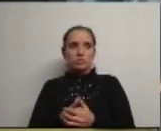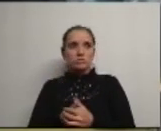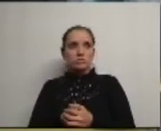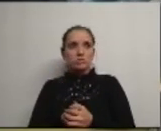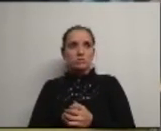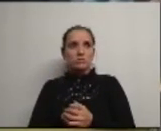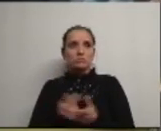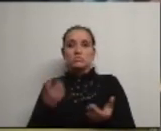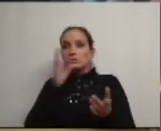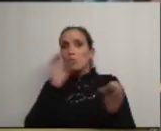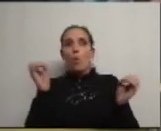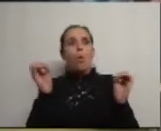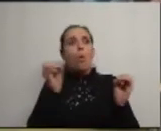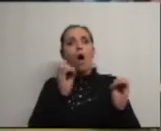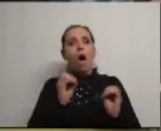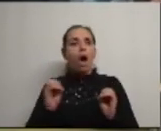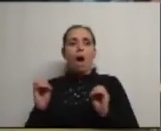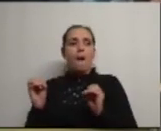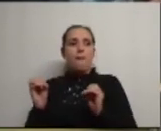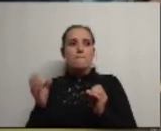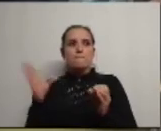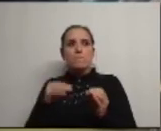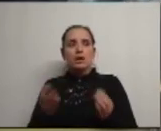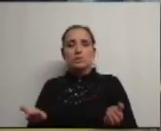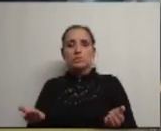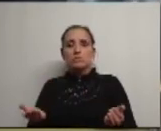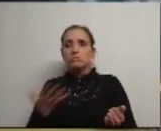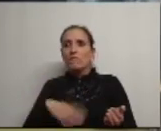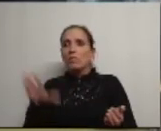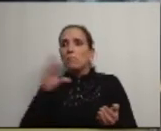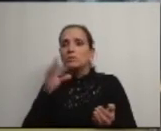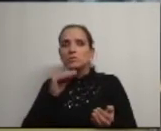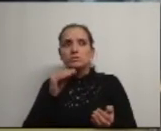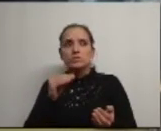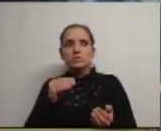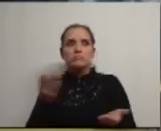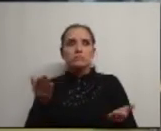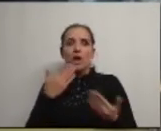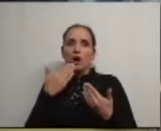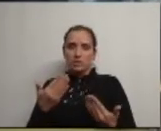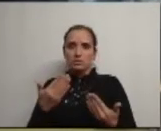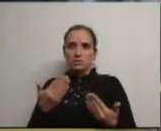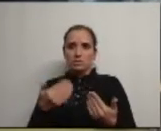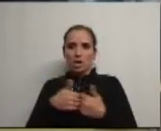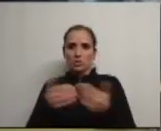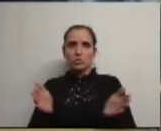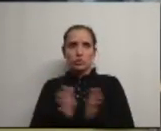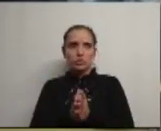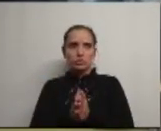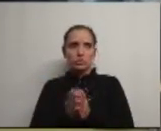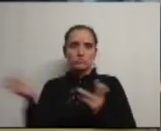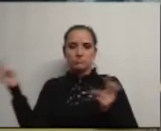e portanto se não há mais nada a tratar mais ninguém que quer intervir resta-me agradecer a todos a vossa